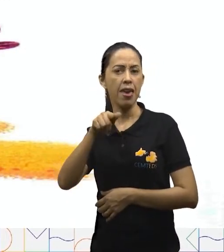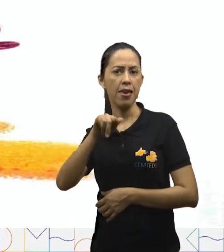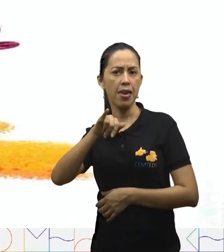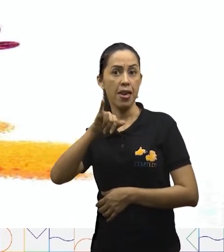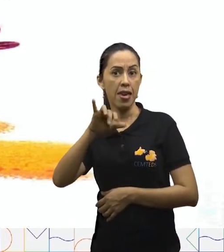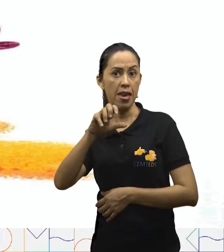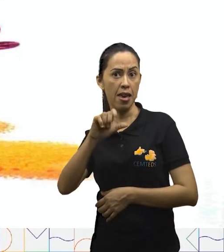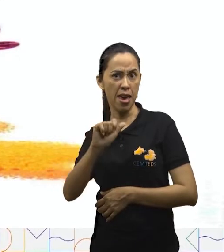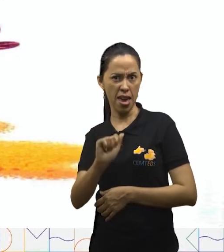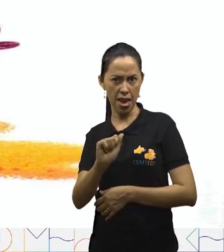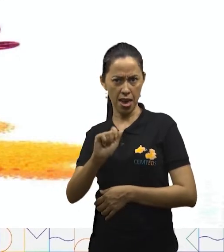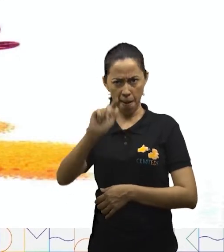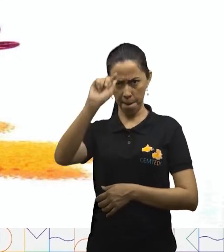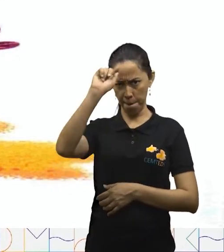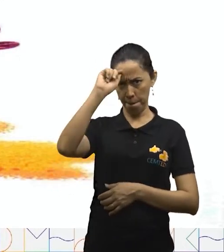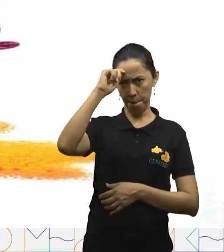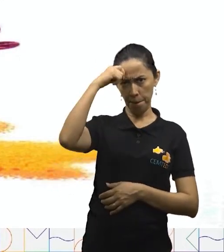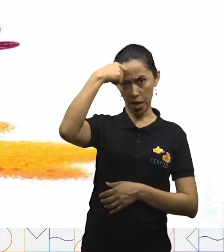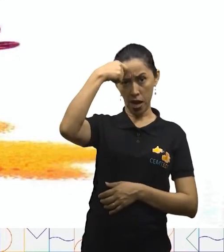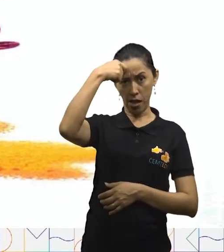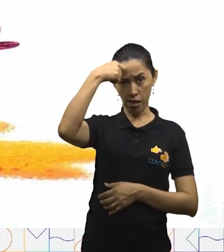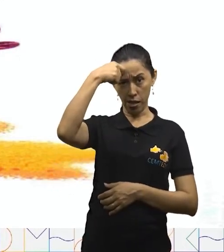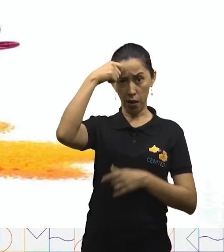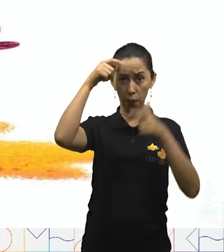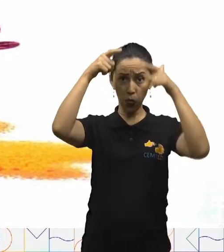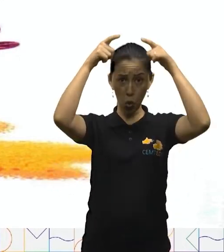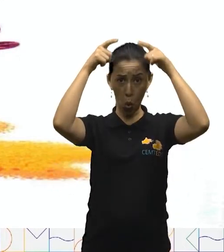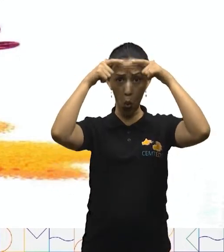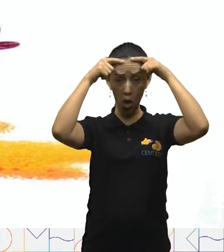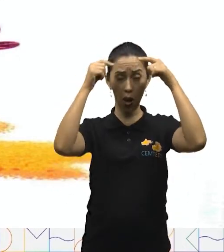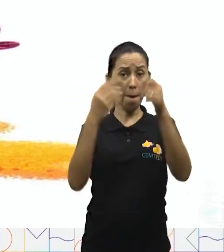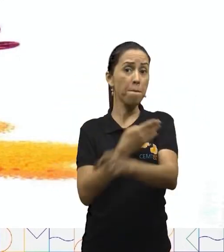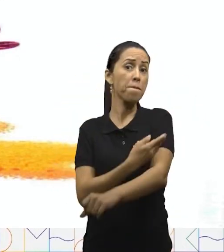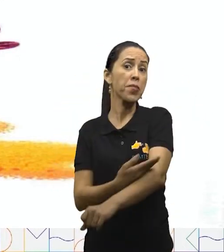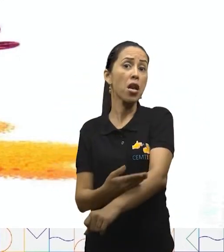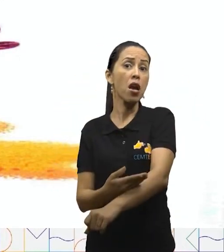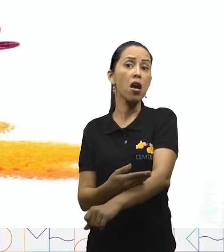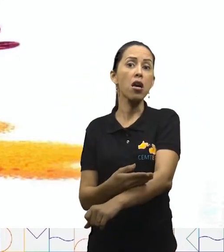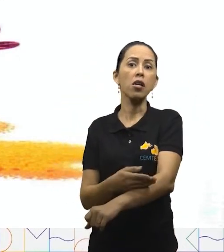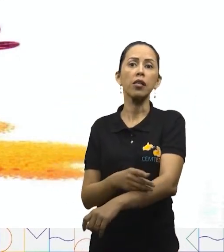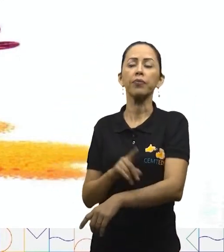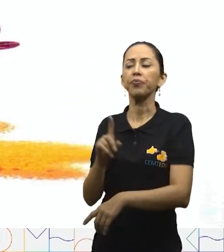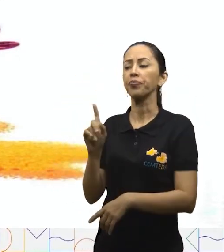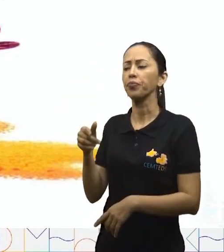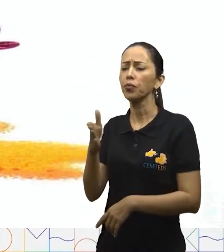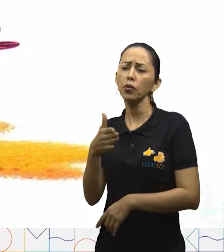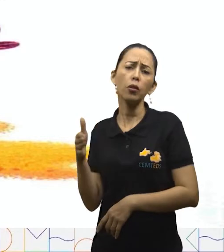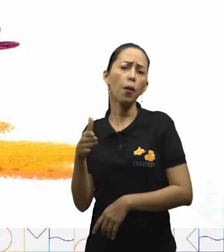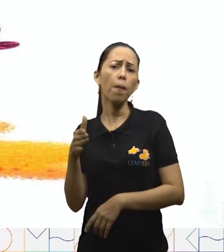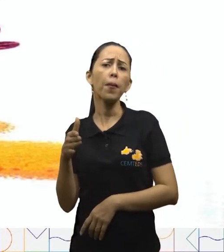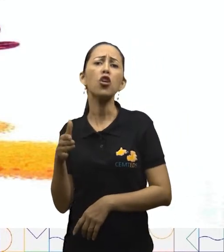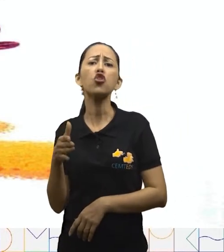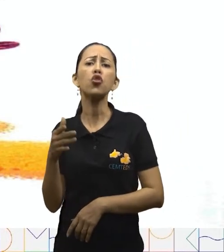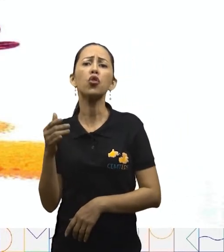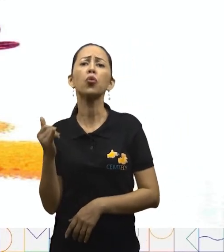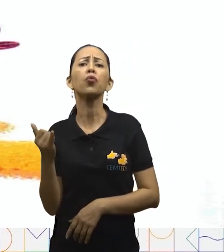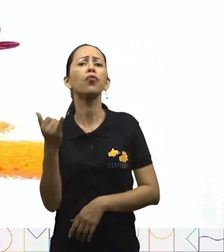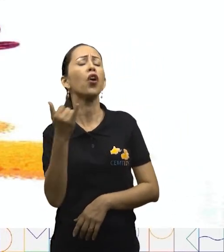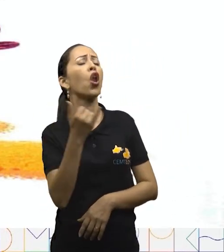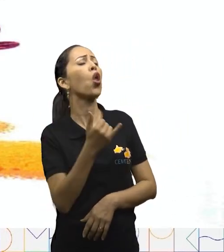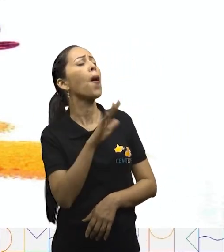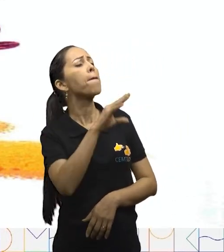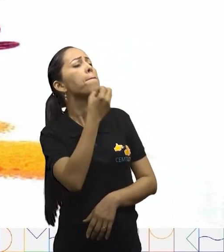e touquinha branca na cabeça. Boa noite, Dona Cobra. Diga ao tubaronete que